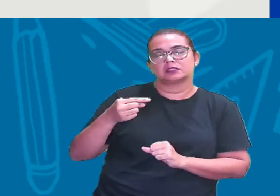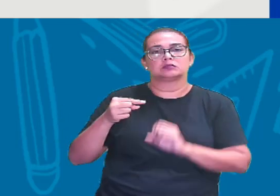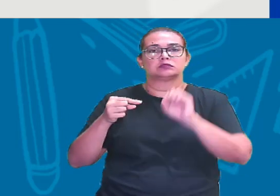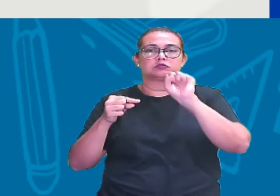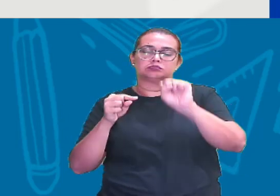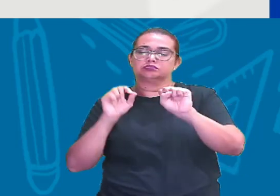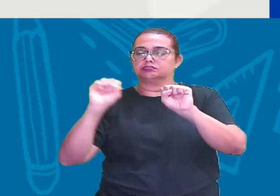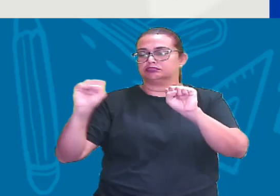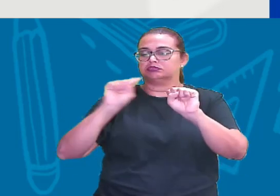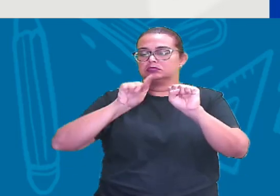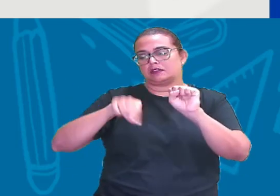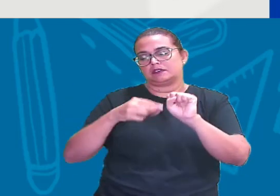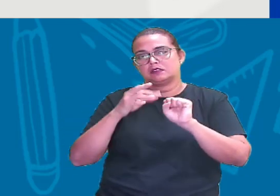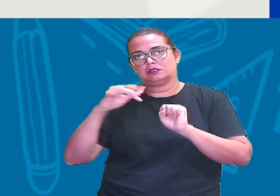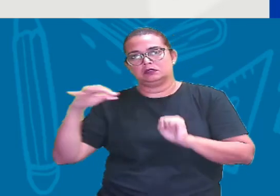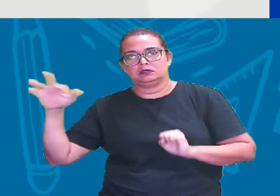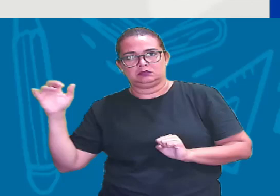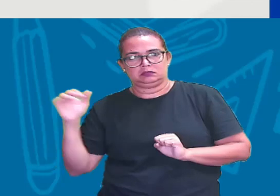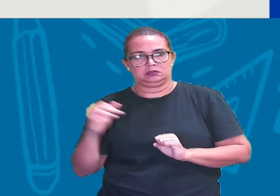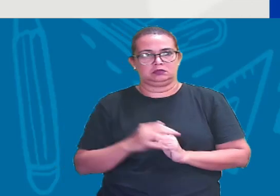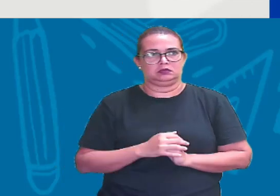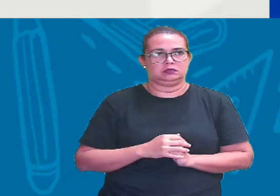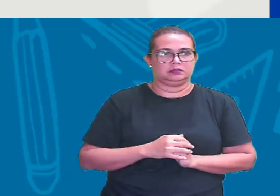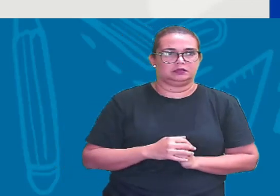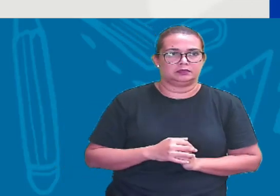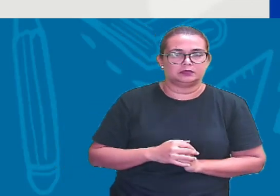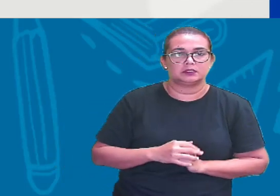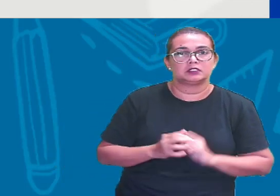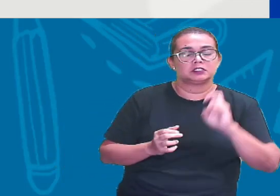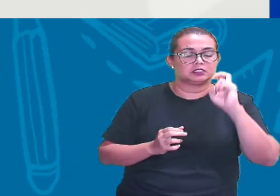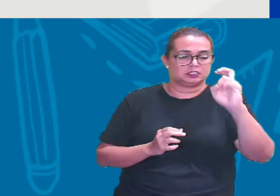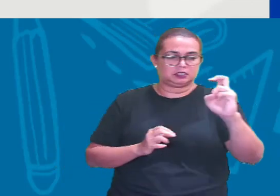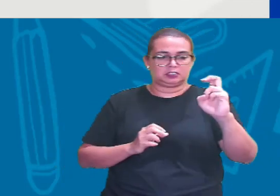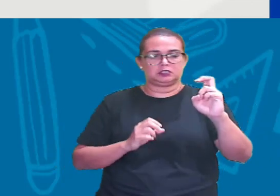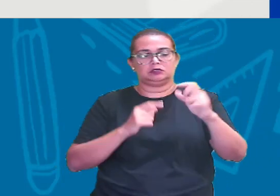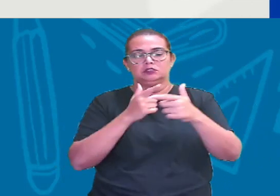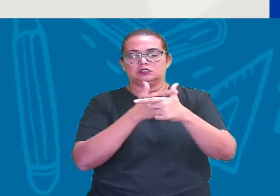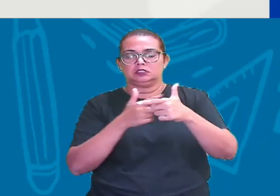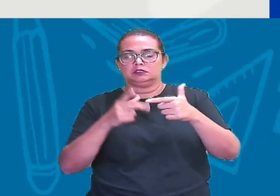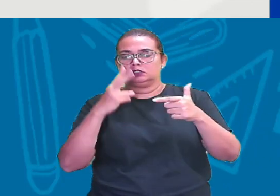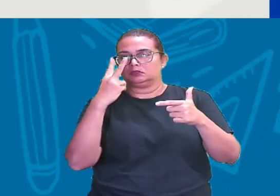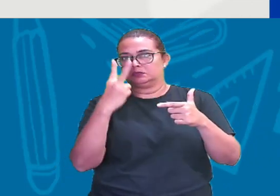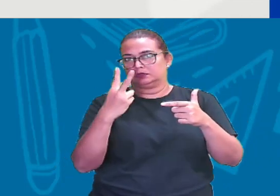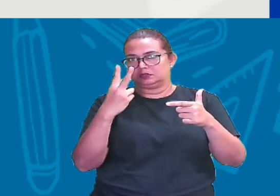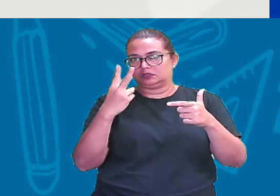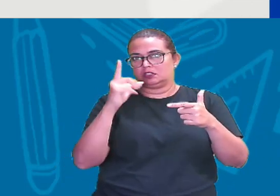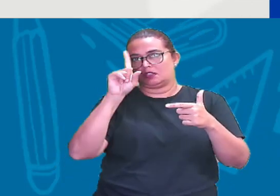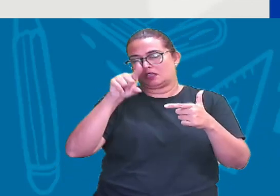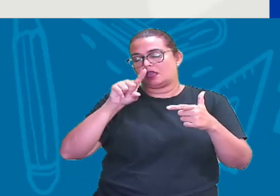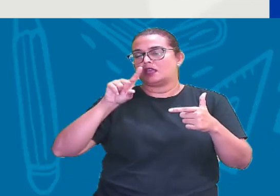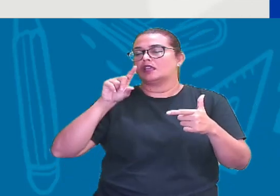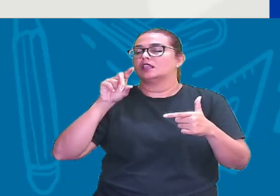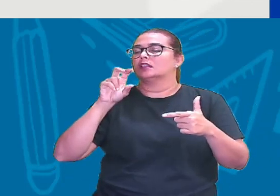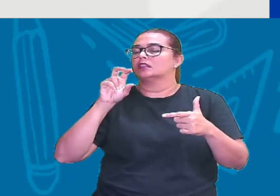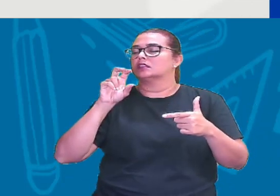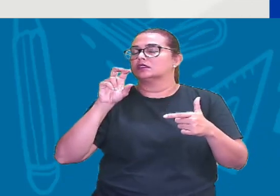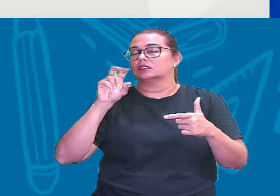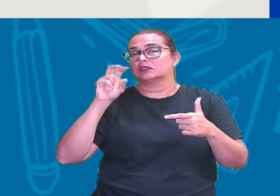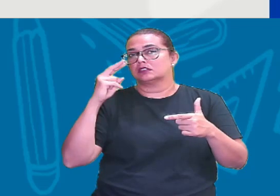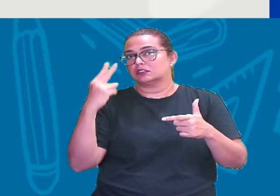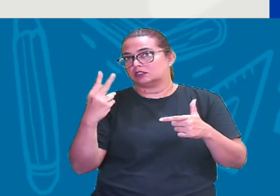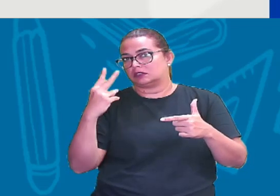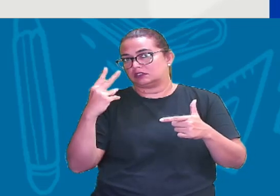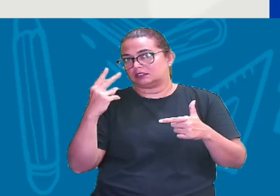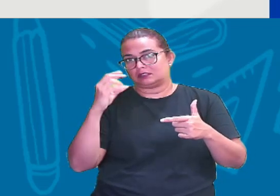É 2,5 Ou 2 Inteiros E 5